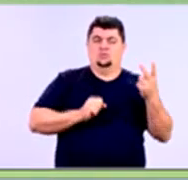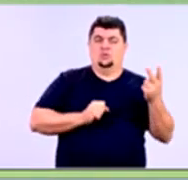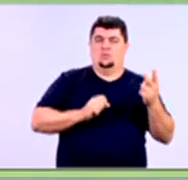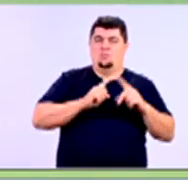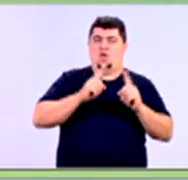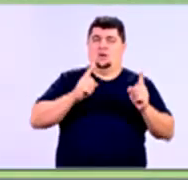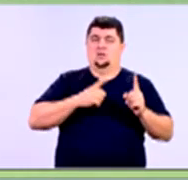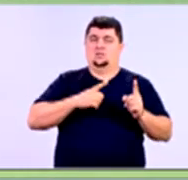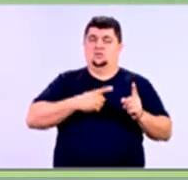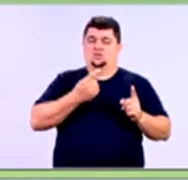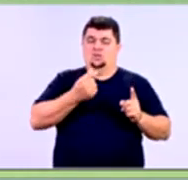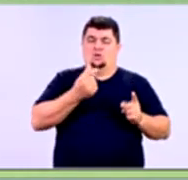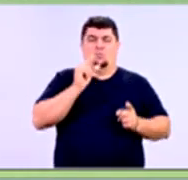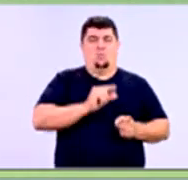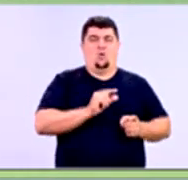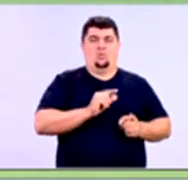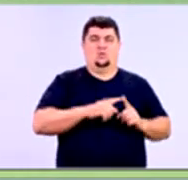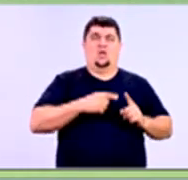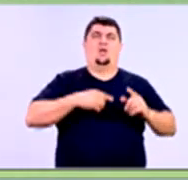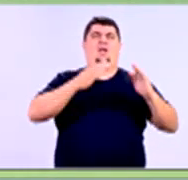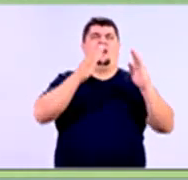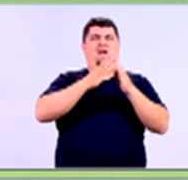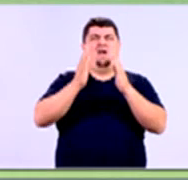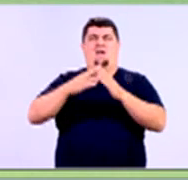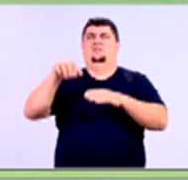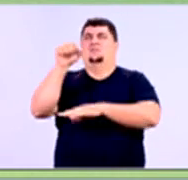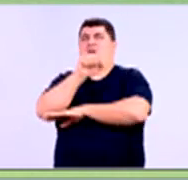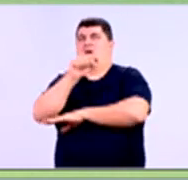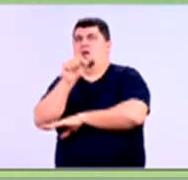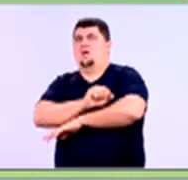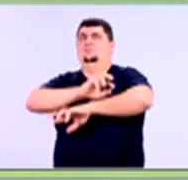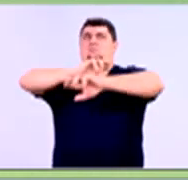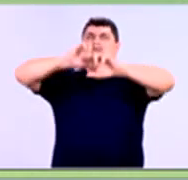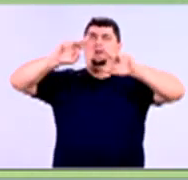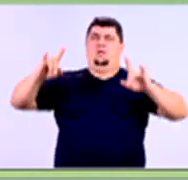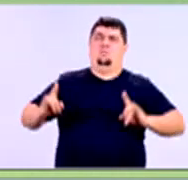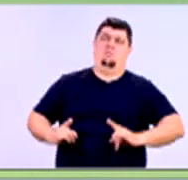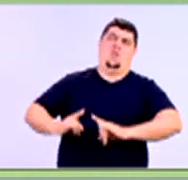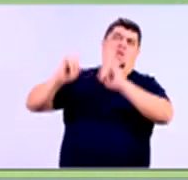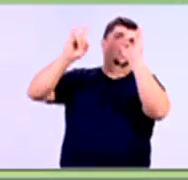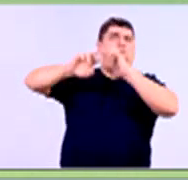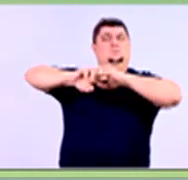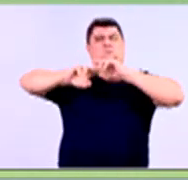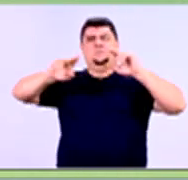líquido. Como? Quando eu tenho o meu capital, muito ligado a prédios,